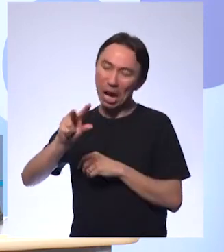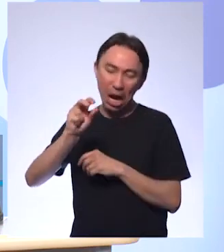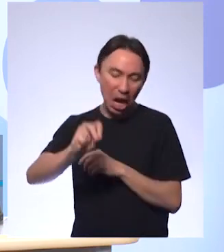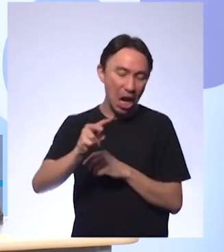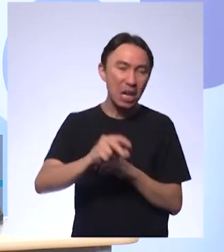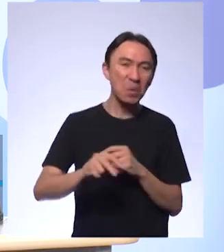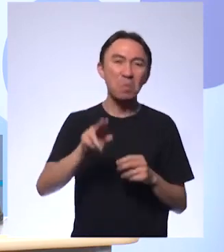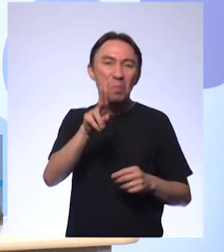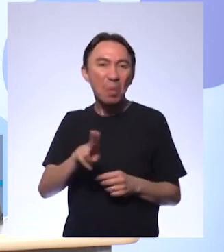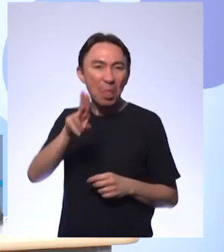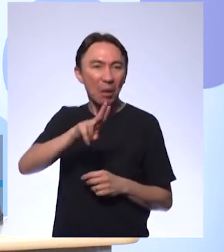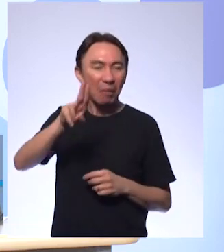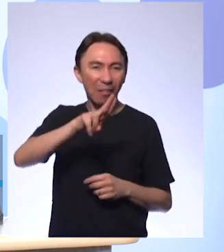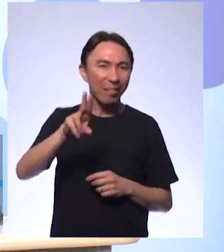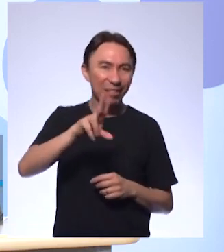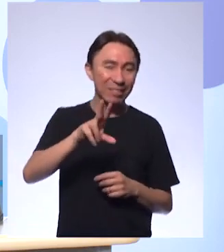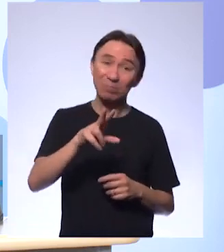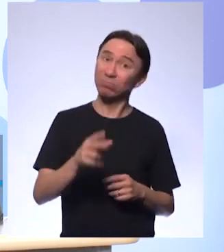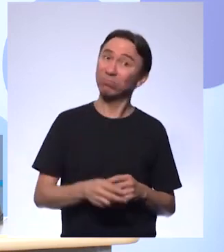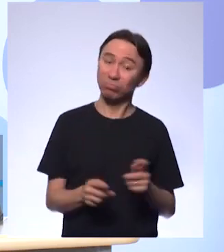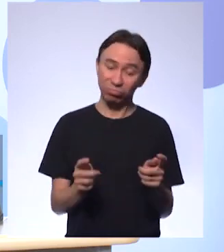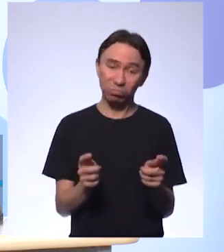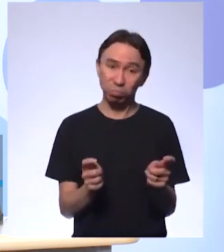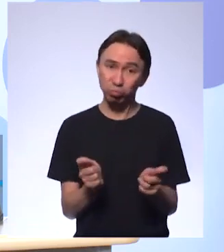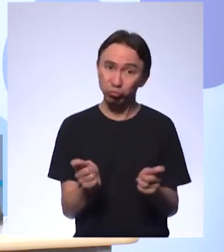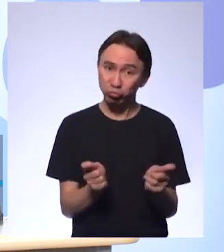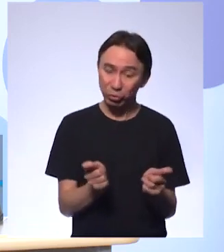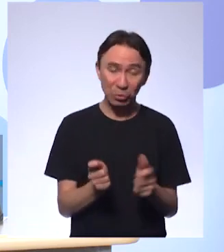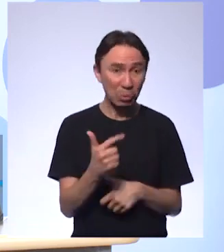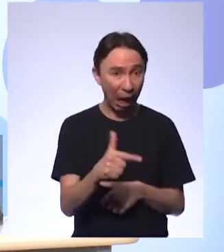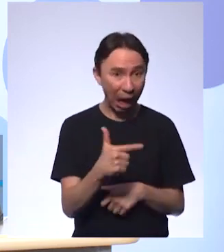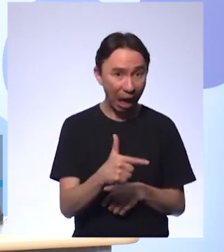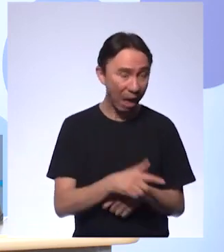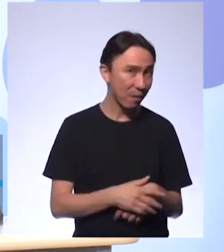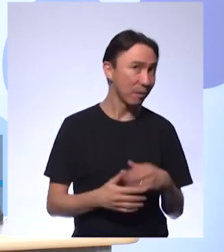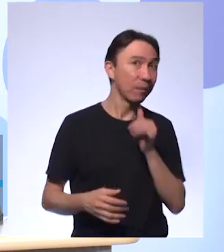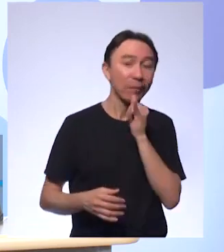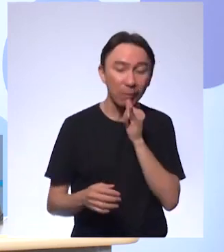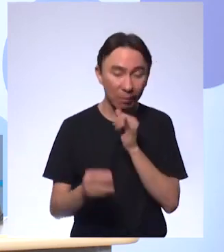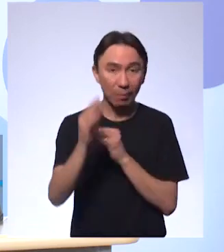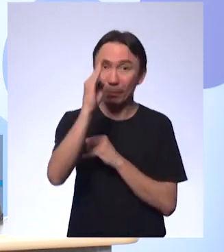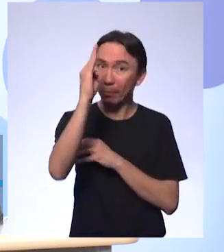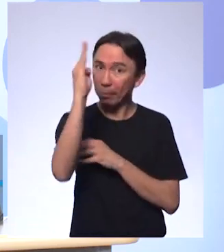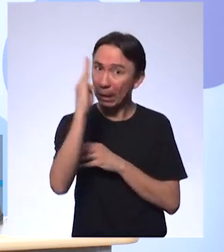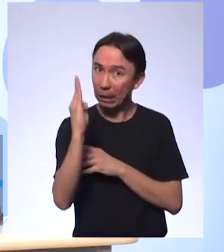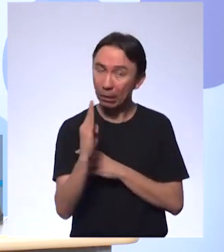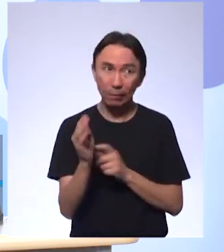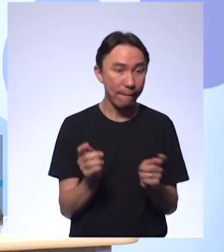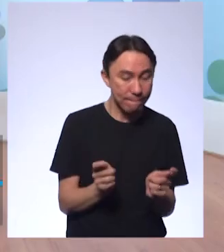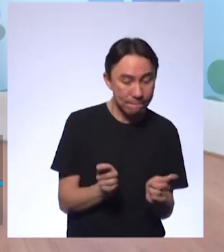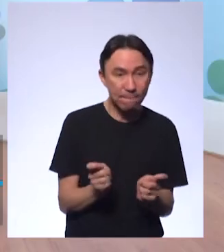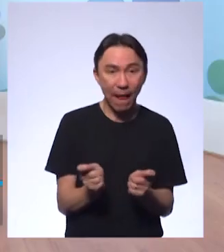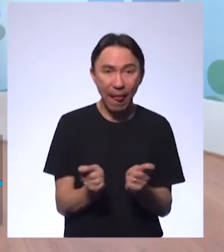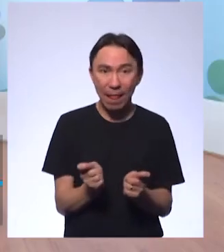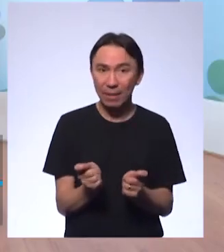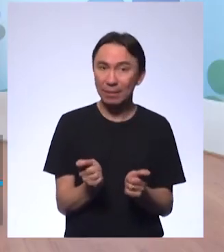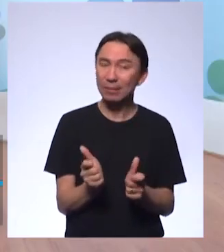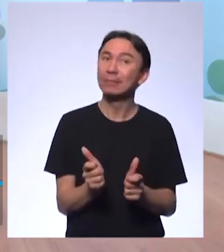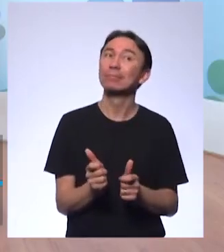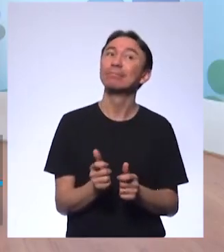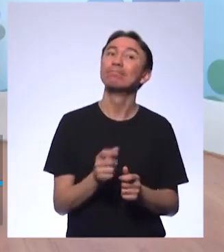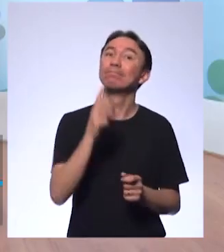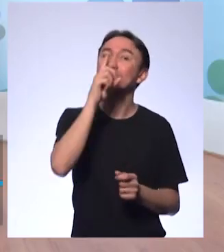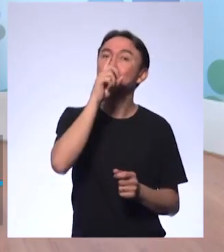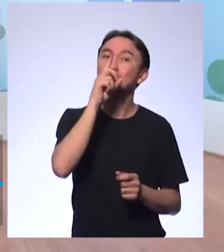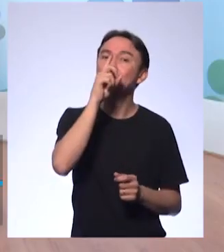sobretudo em países como o Brasil tá bom? muito bem eu queria, nem está na